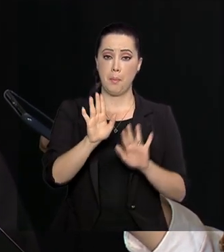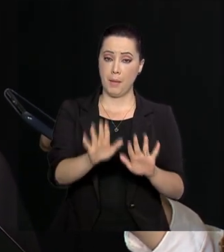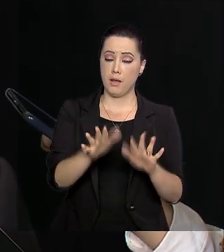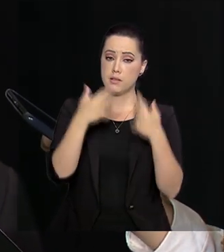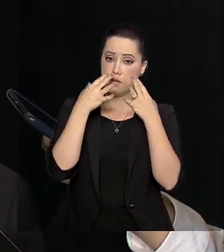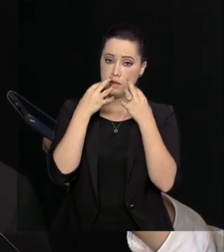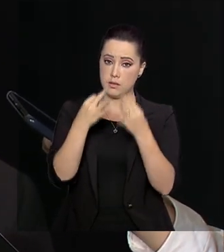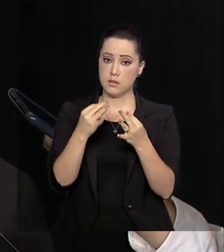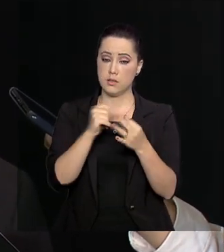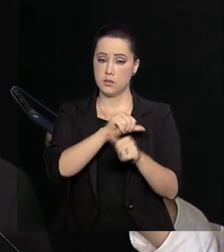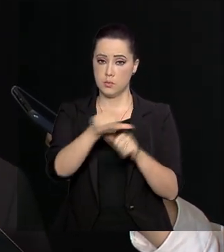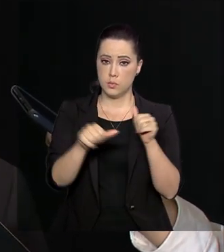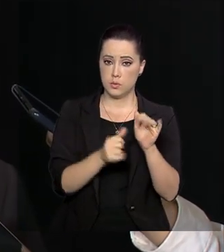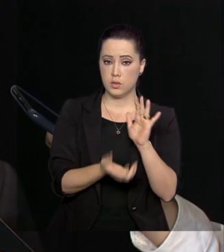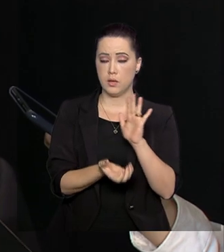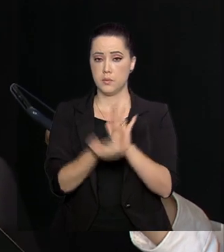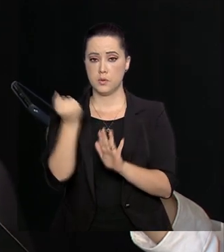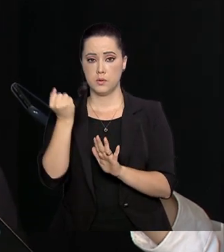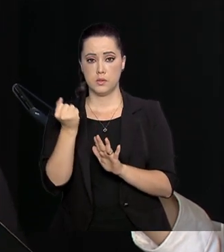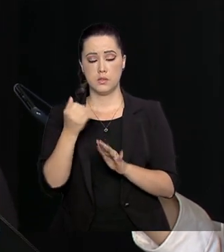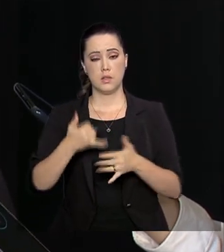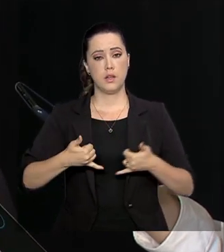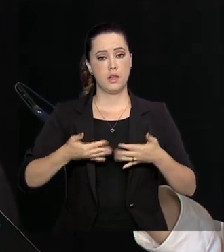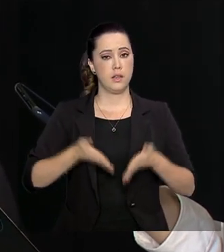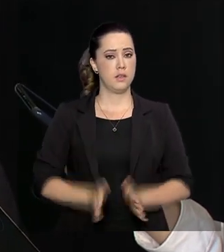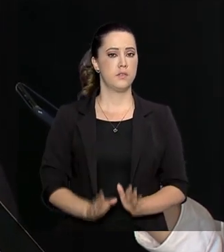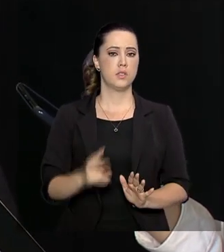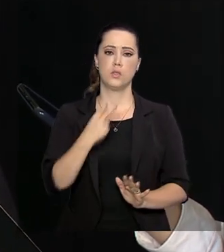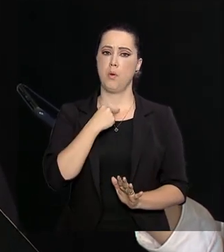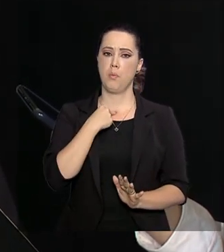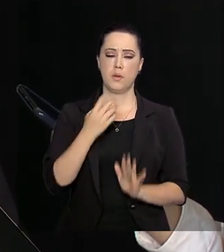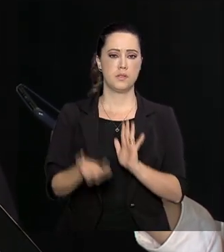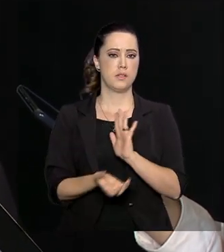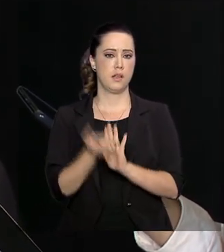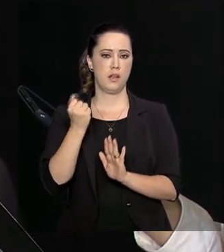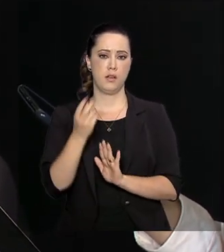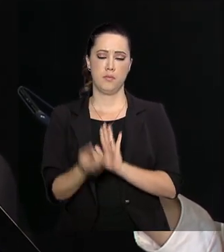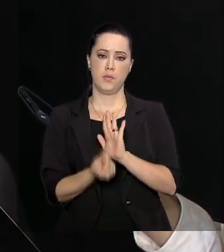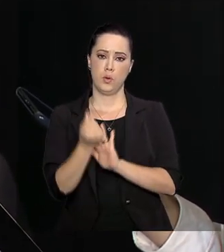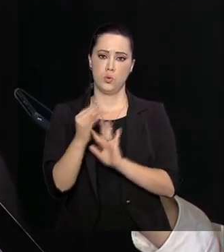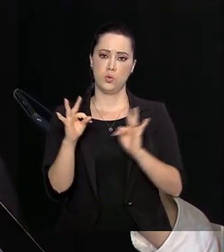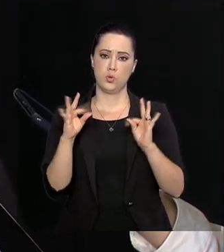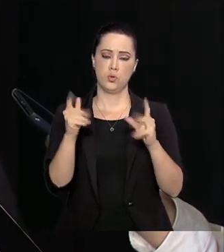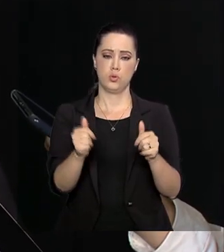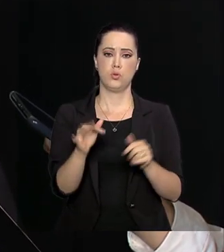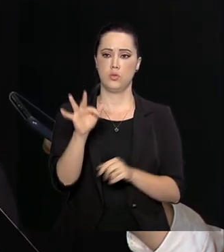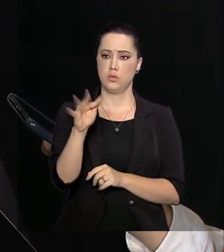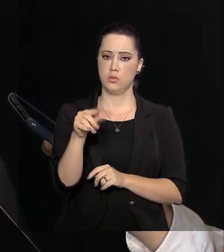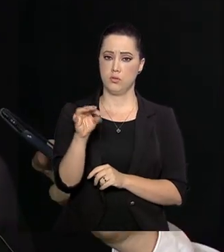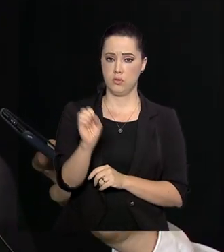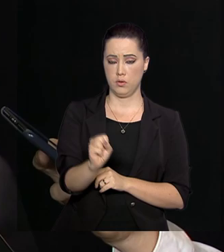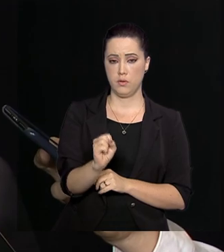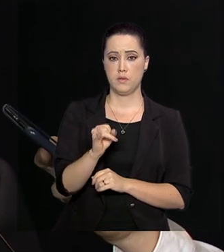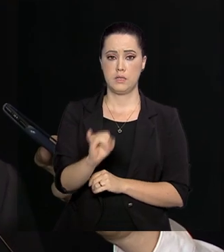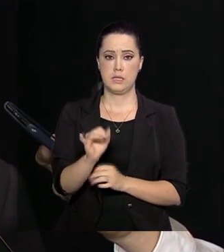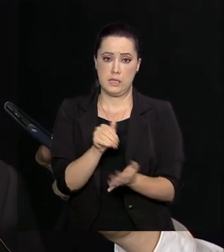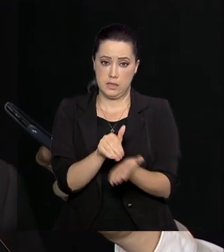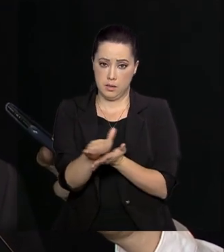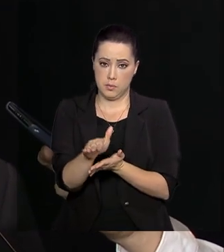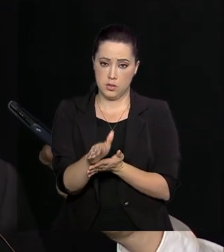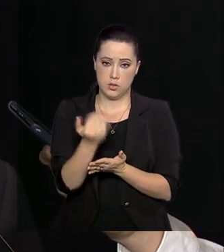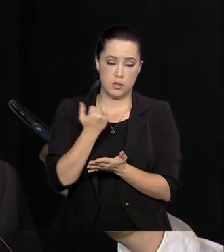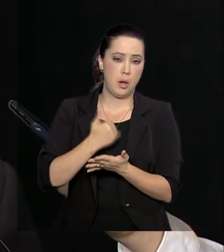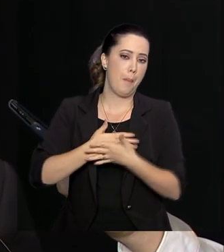atenção, se você migrar para o saque aniversário, não vai poder sacar o dinheiro, o total do fundo em caso de demissão. É mais